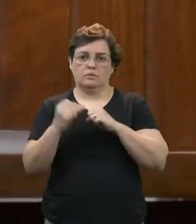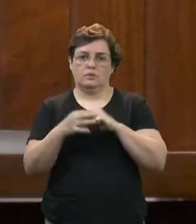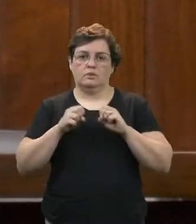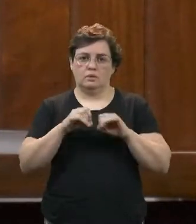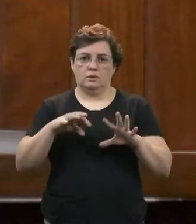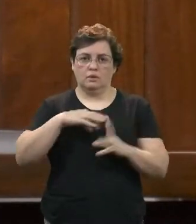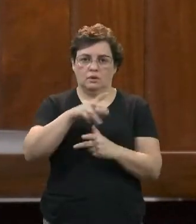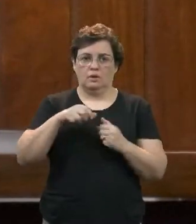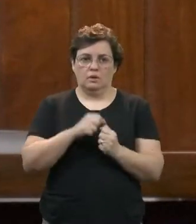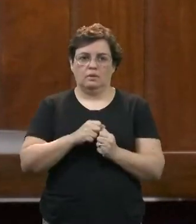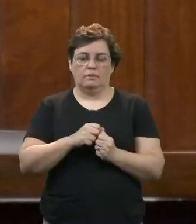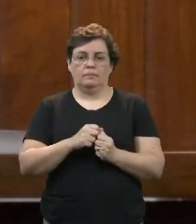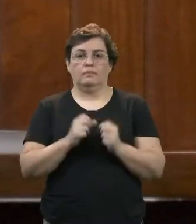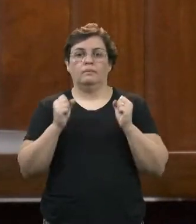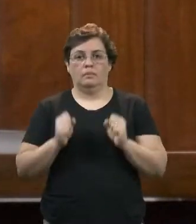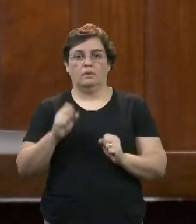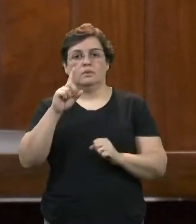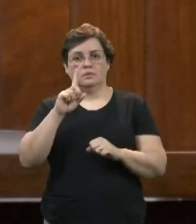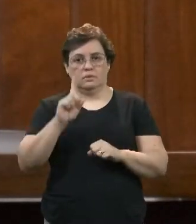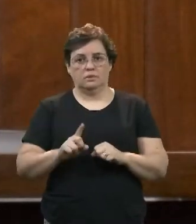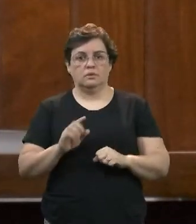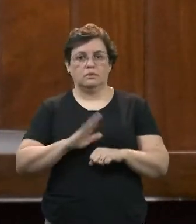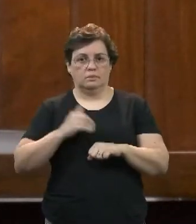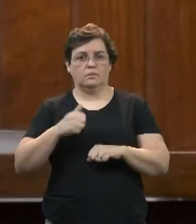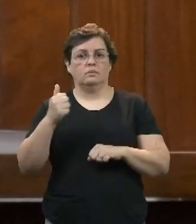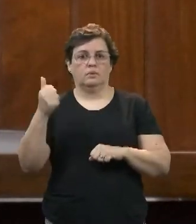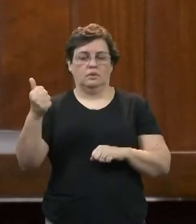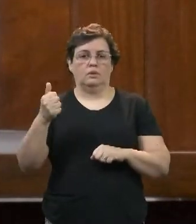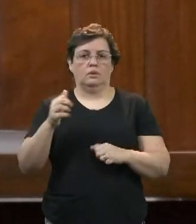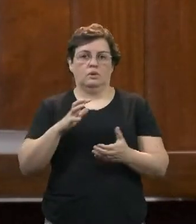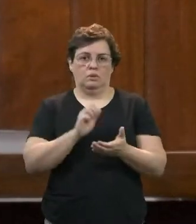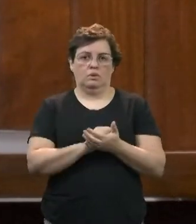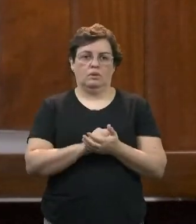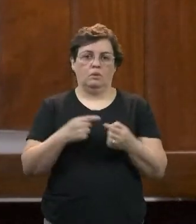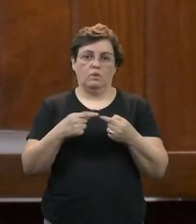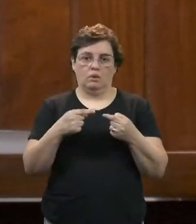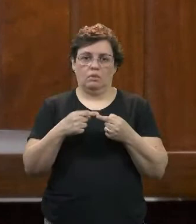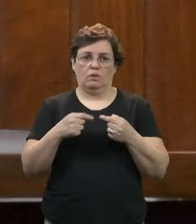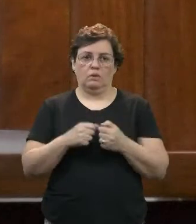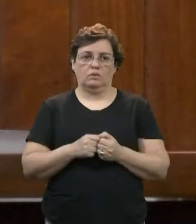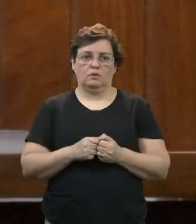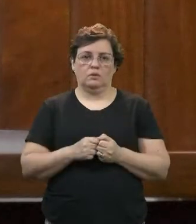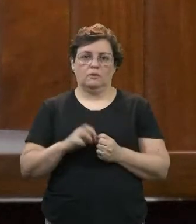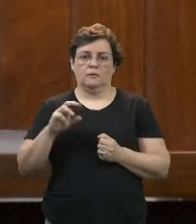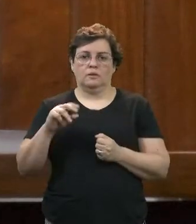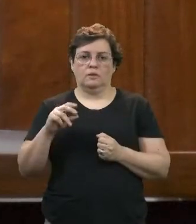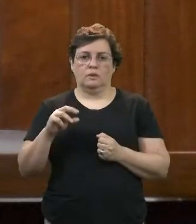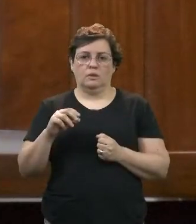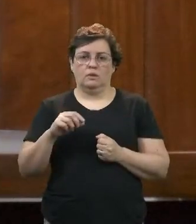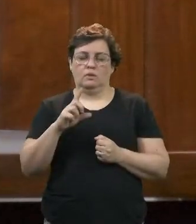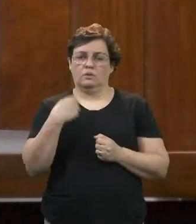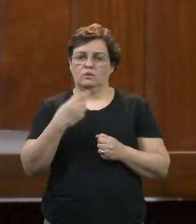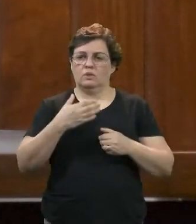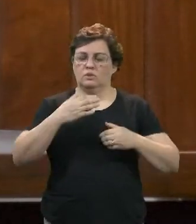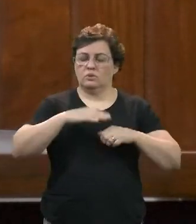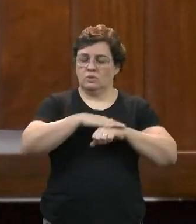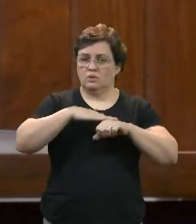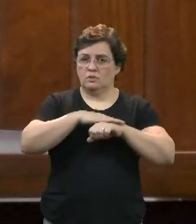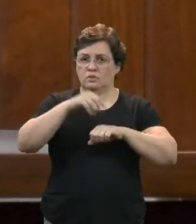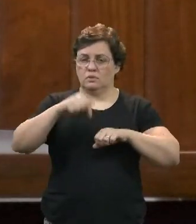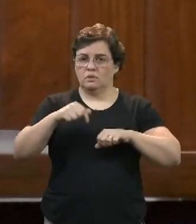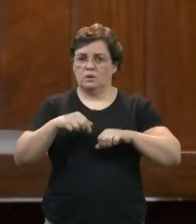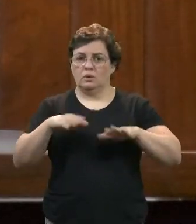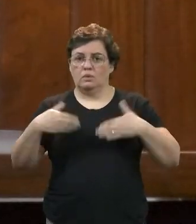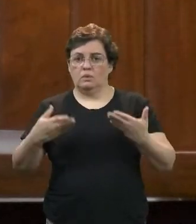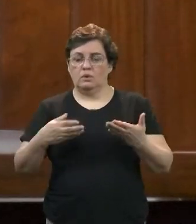facilitar e ter uma condição mais favorável. E está alinhado também como nós conversamos aqui ao que o mercado vem praticando. E quando a gente fala em